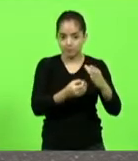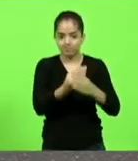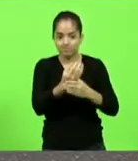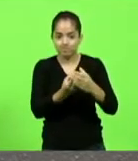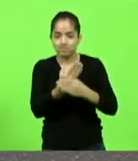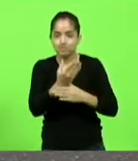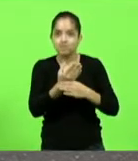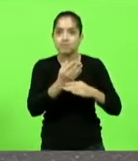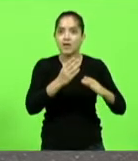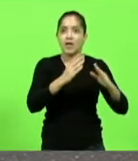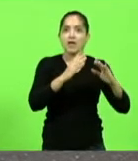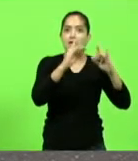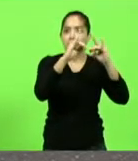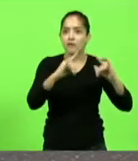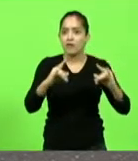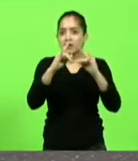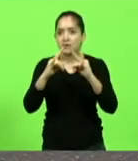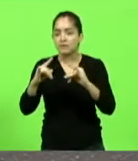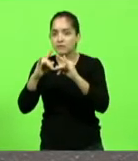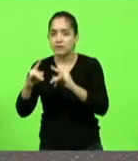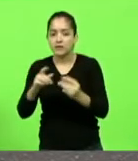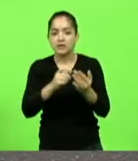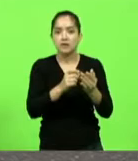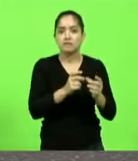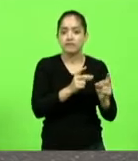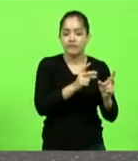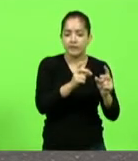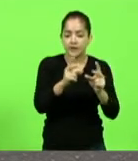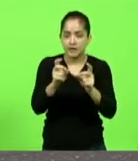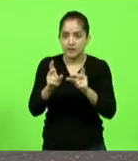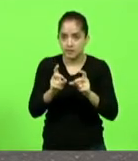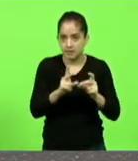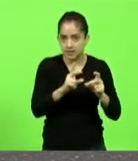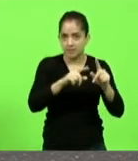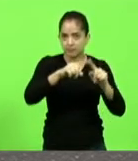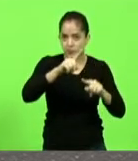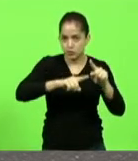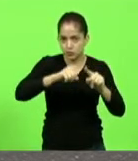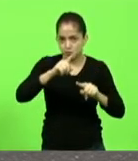vender os seus produtos artesanais